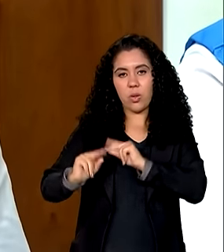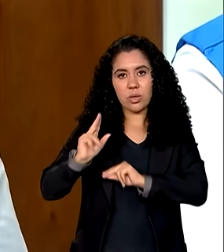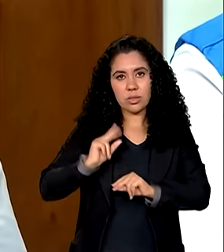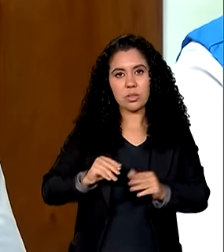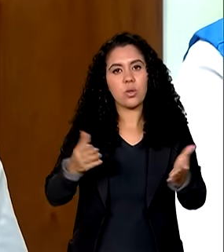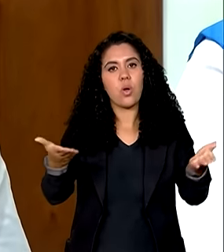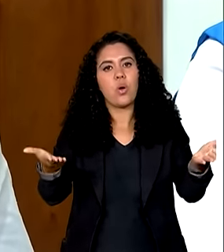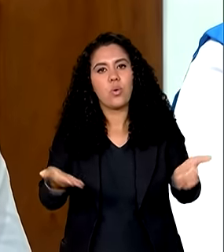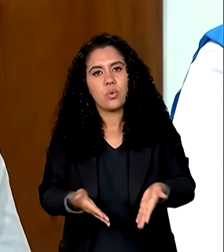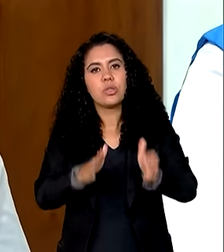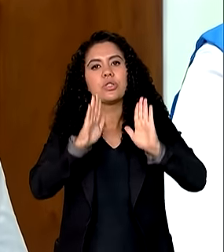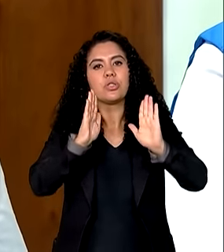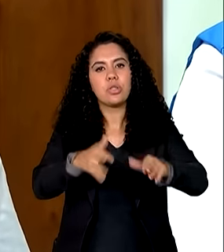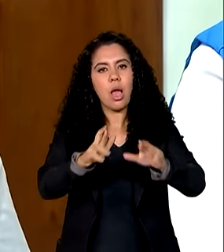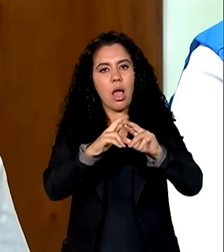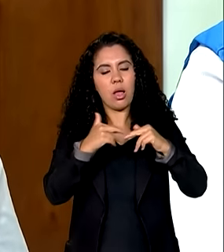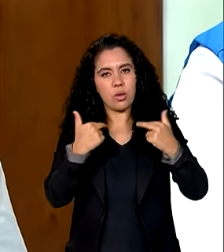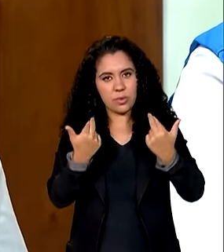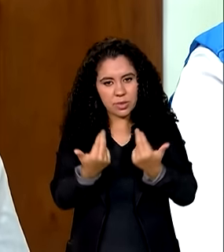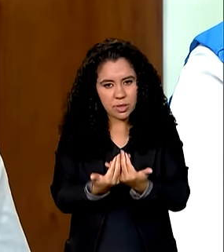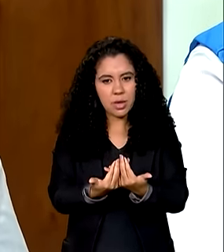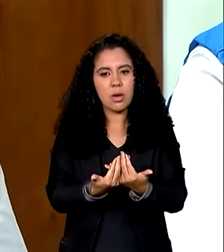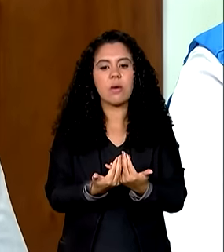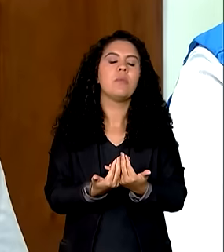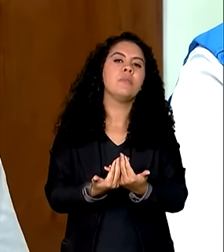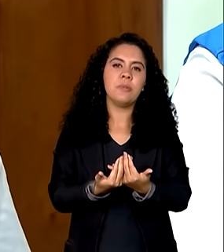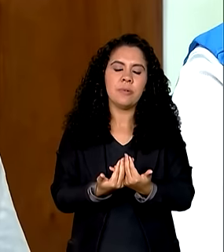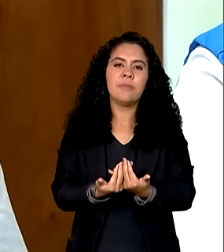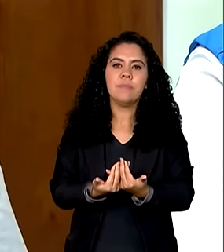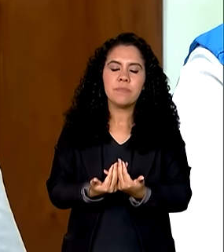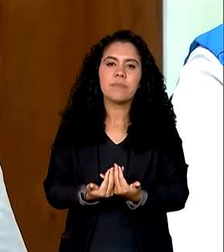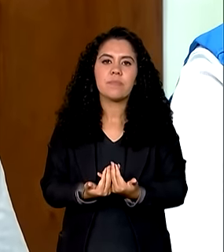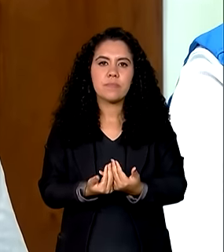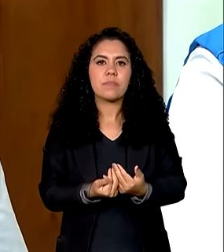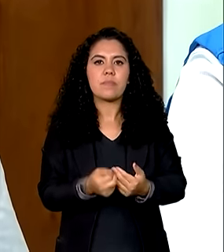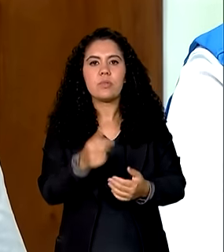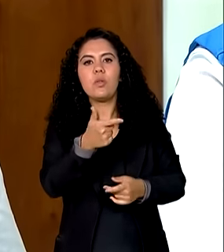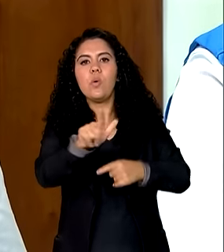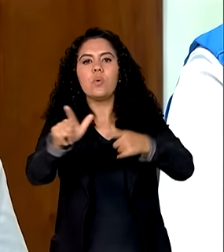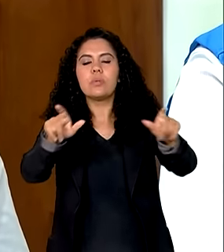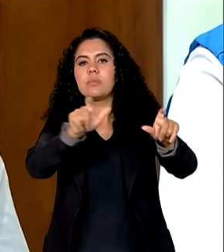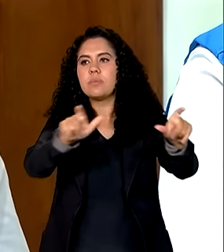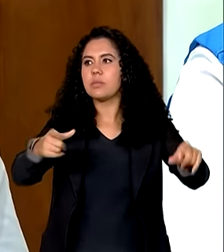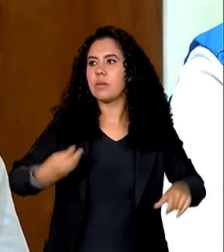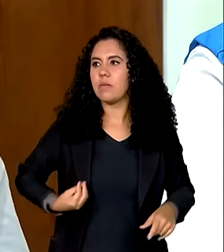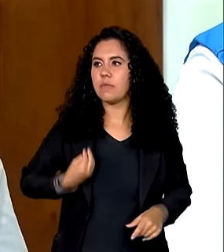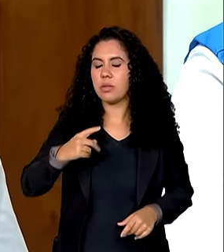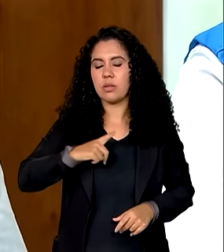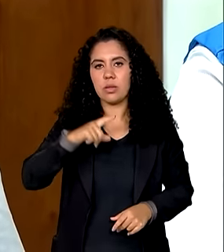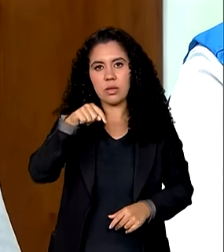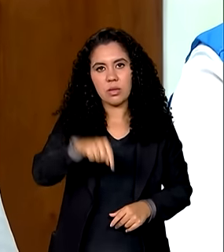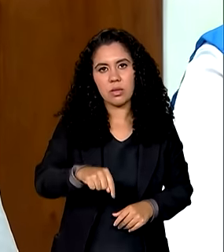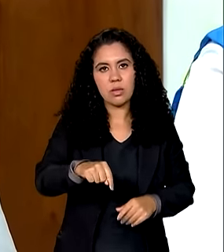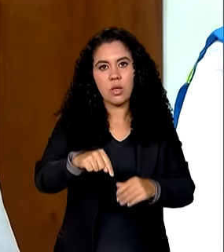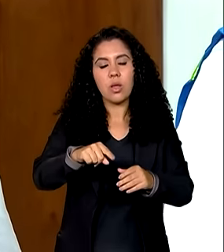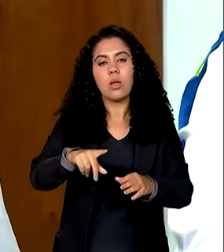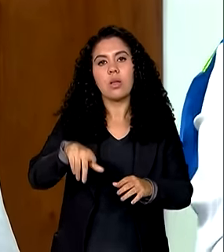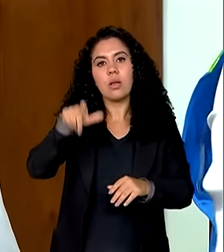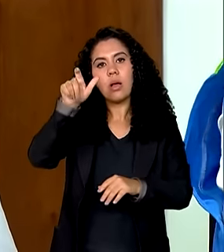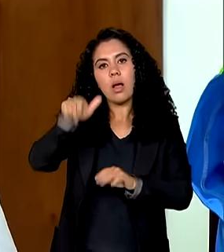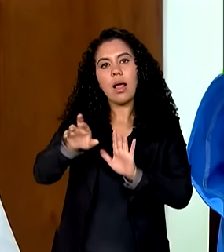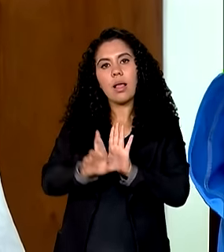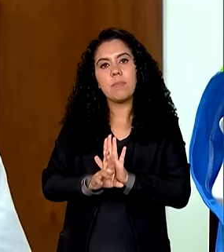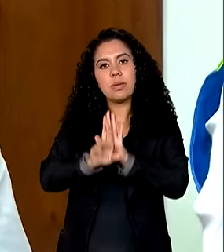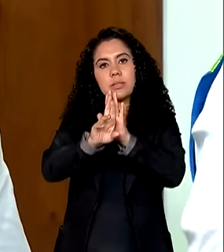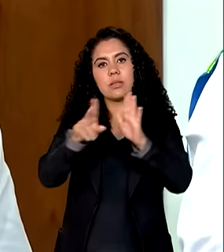hoje ministros pessoas aqui presentes e outras pessoas aqui presentes fizemos uma reunião com os conselheiros tutelares e conselheiros